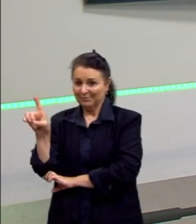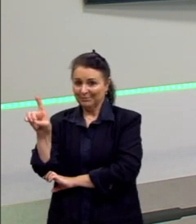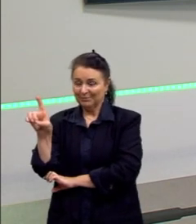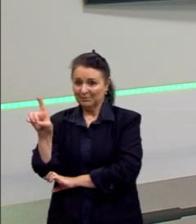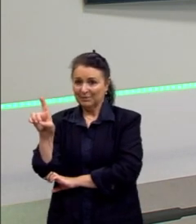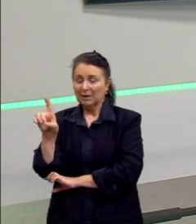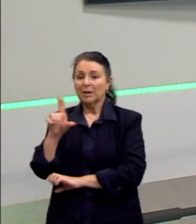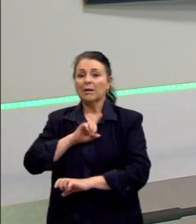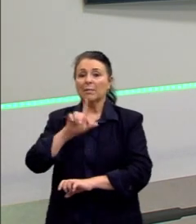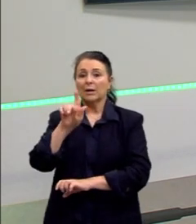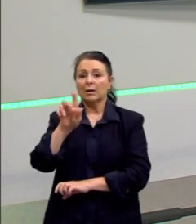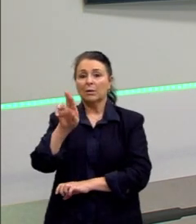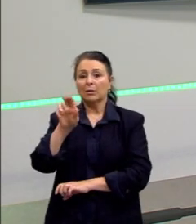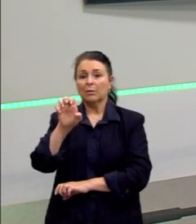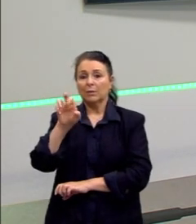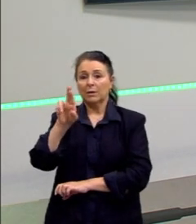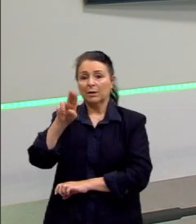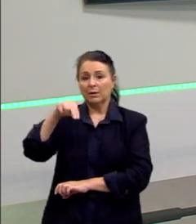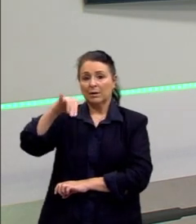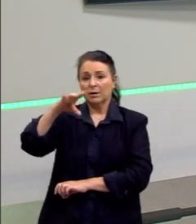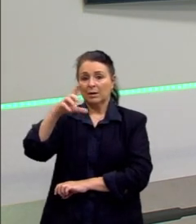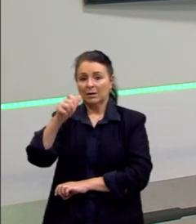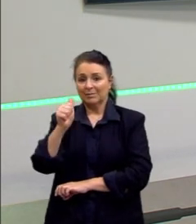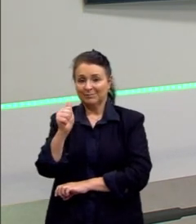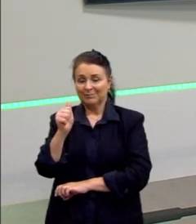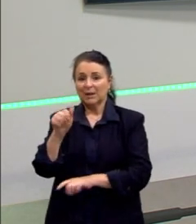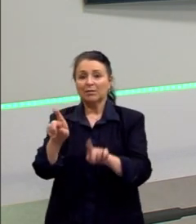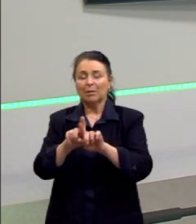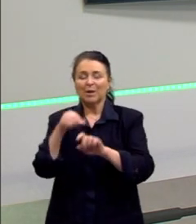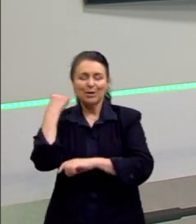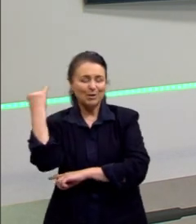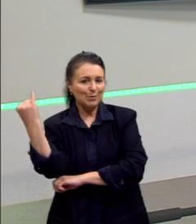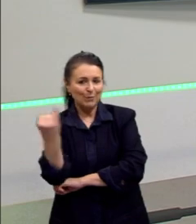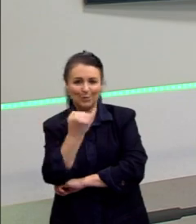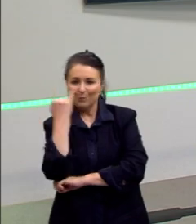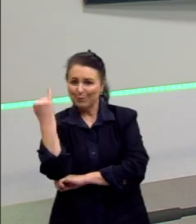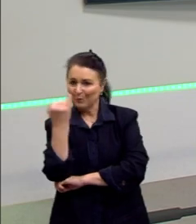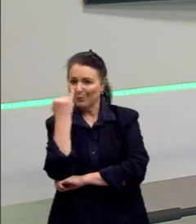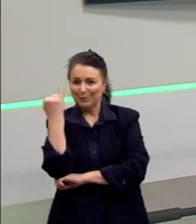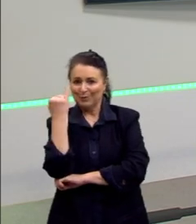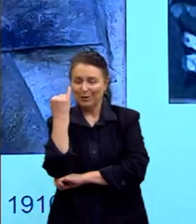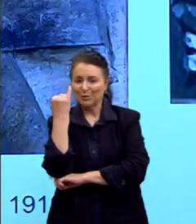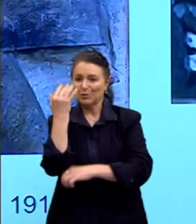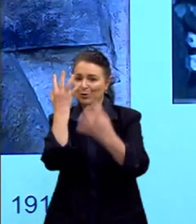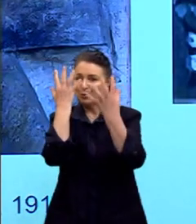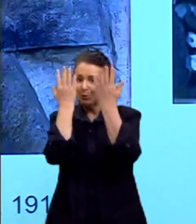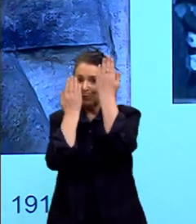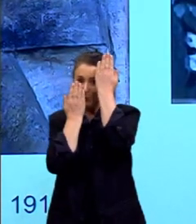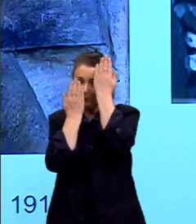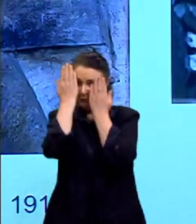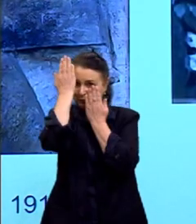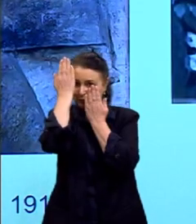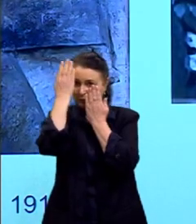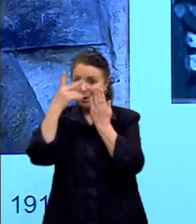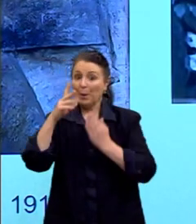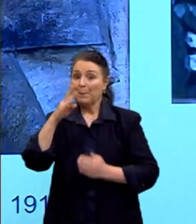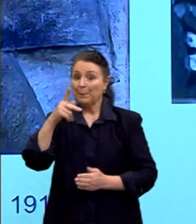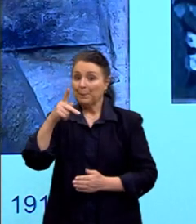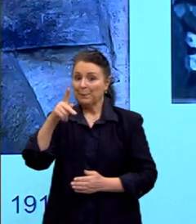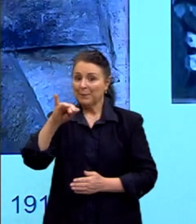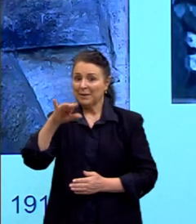Guernica, outra obra muito importante do Picasso, já apareceu várias vezes no Enem, porque trata de um momento